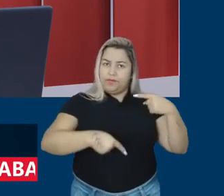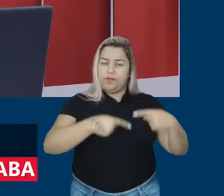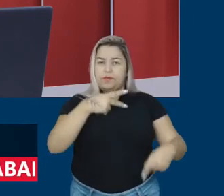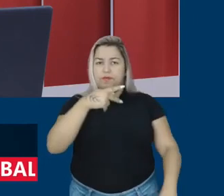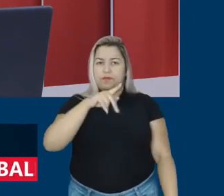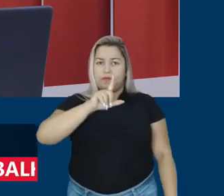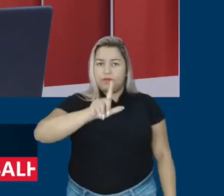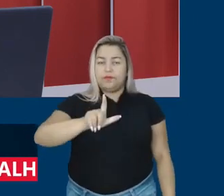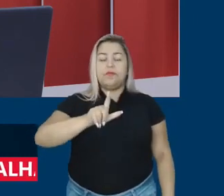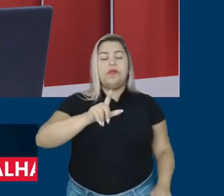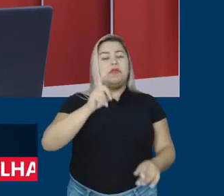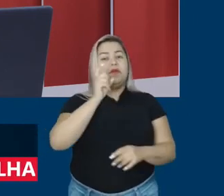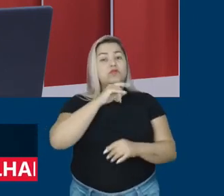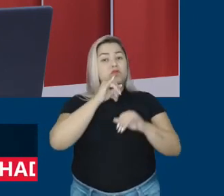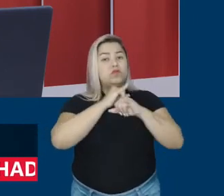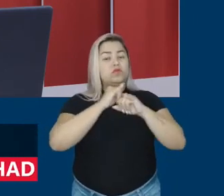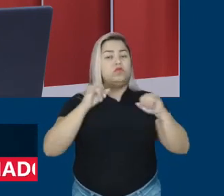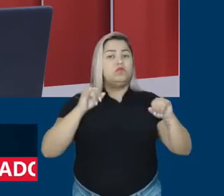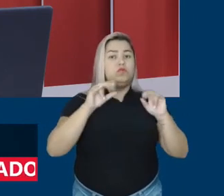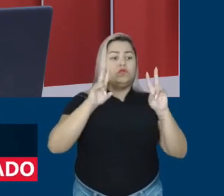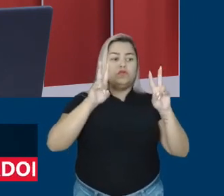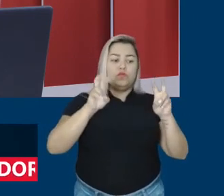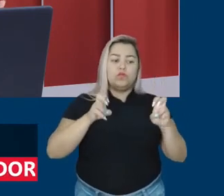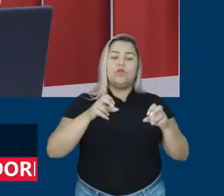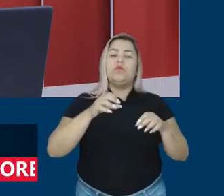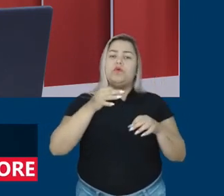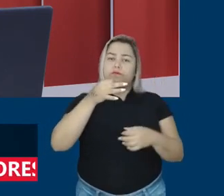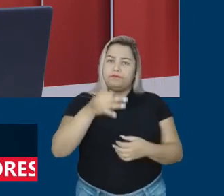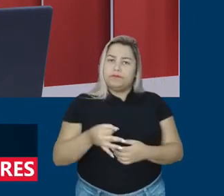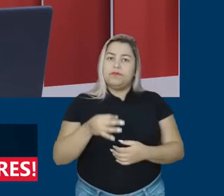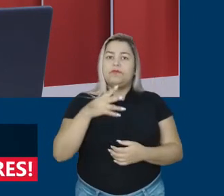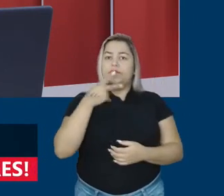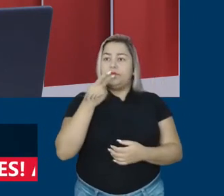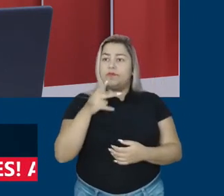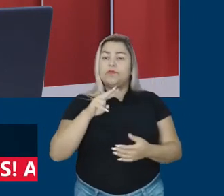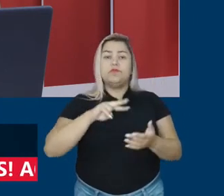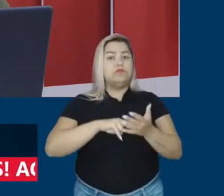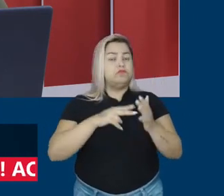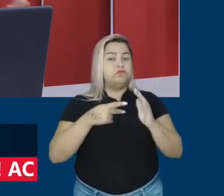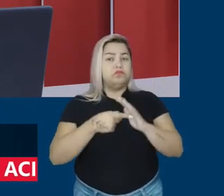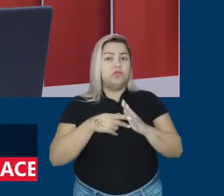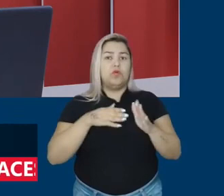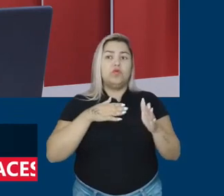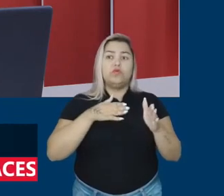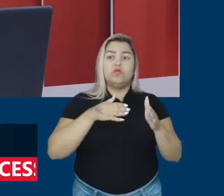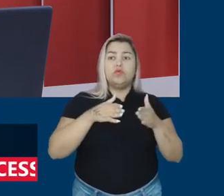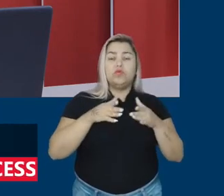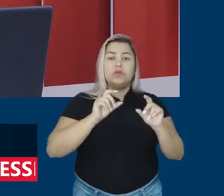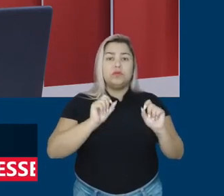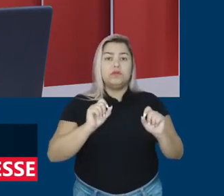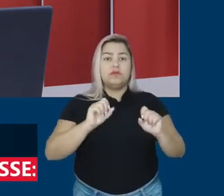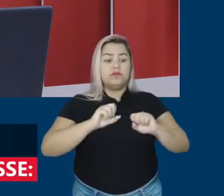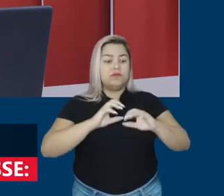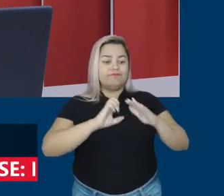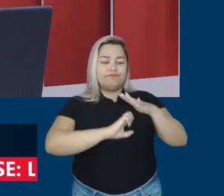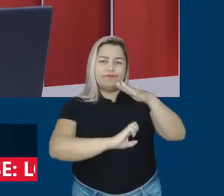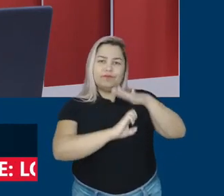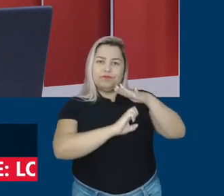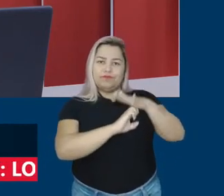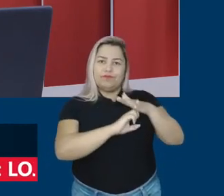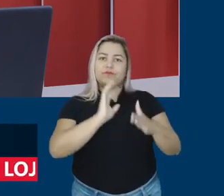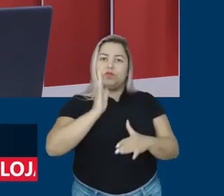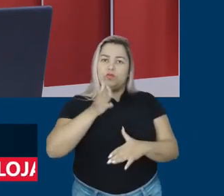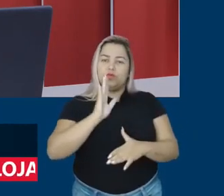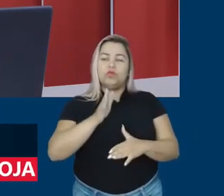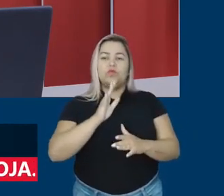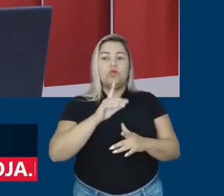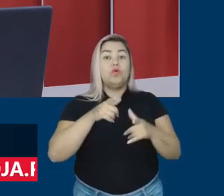PL das fake news em termos justos, né? O que quer dizer sem o direcionamento dessas empresas gigantes que já dominam o espaço digital,